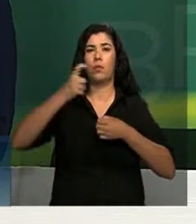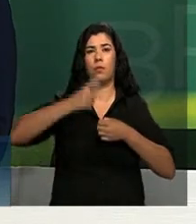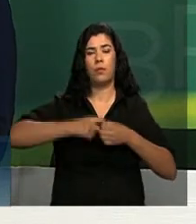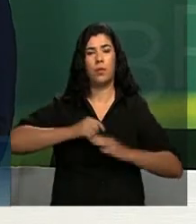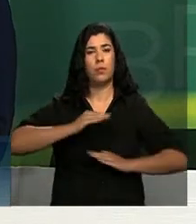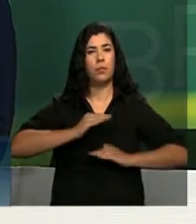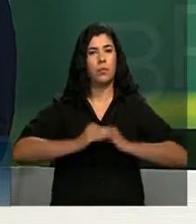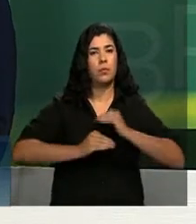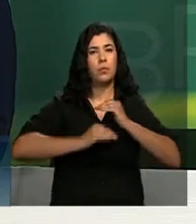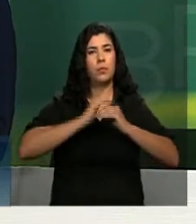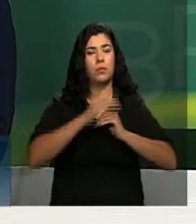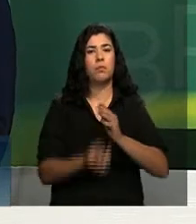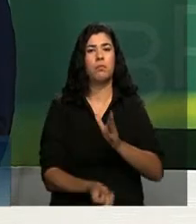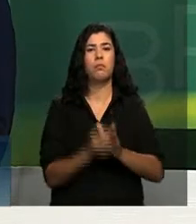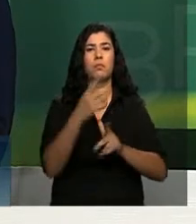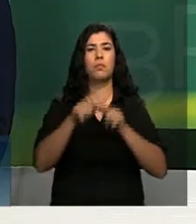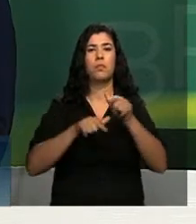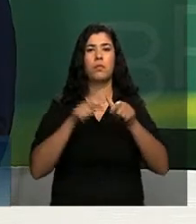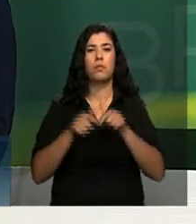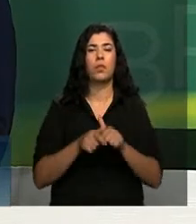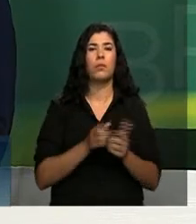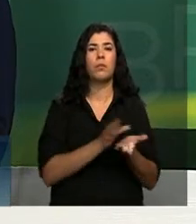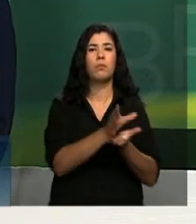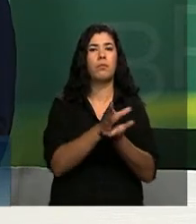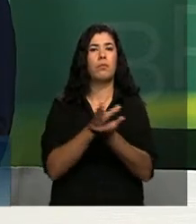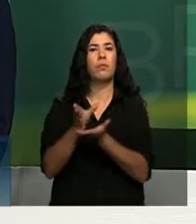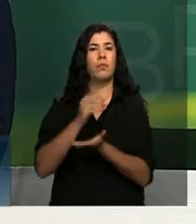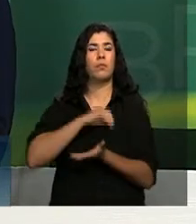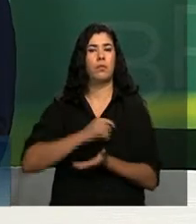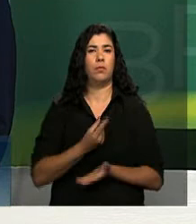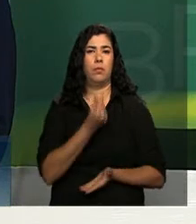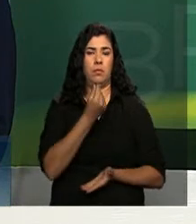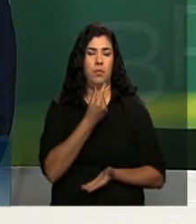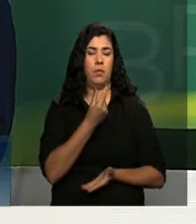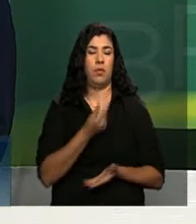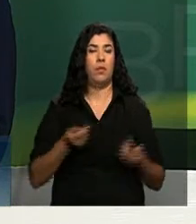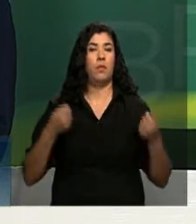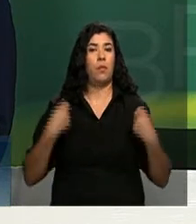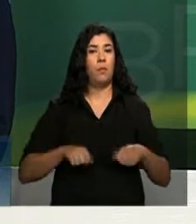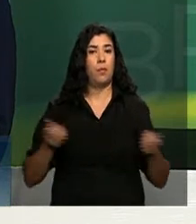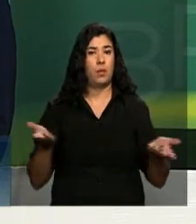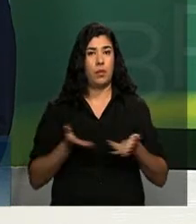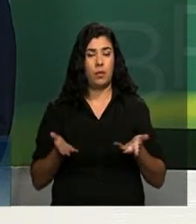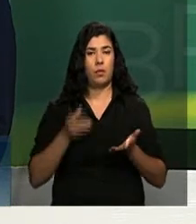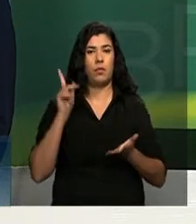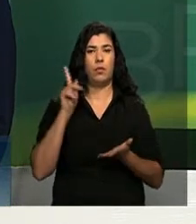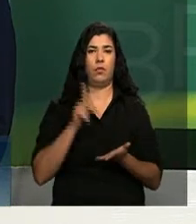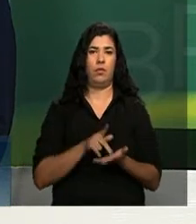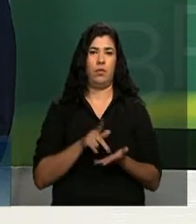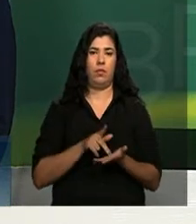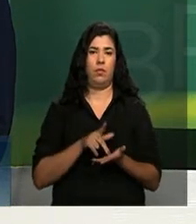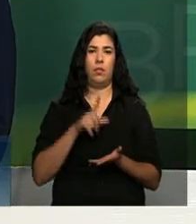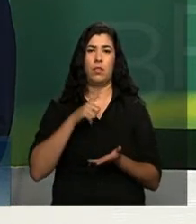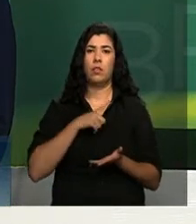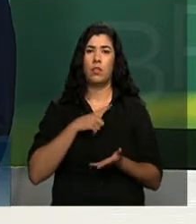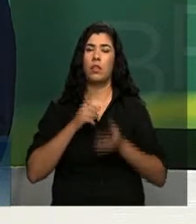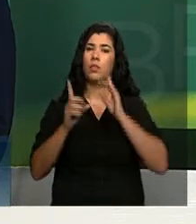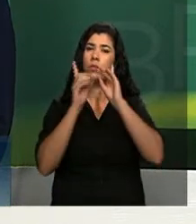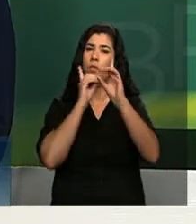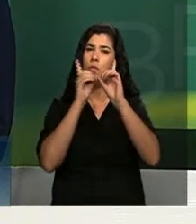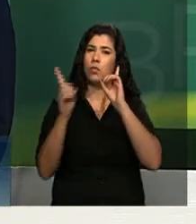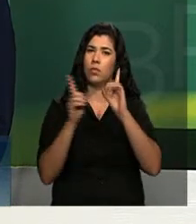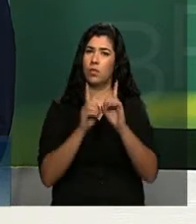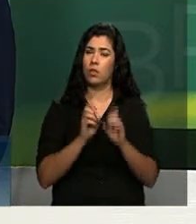desenvolver, volte a gerar empregos, a distribuir renda. Portanto, o que nós precisamos nesse momento, efetivamente, é estabelecer um diálogo